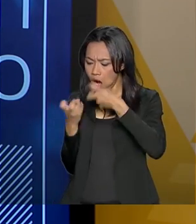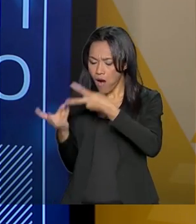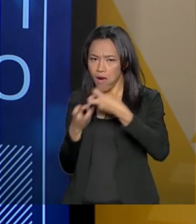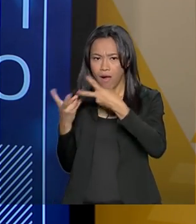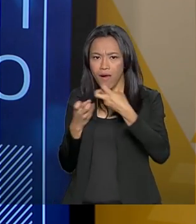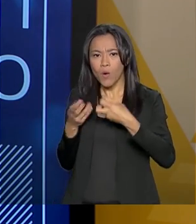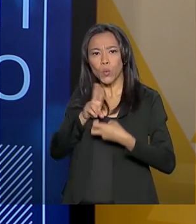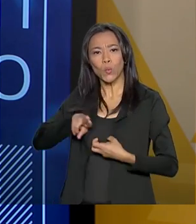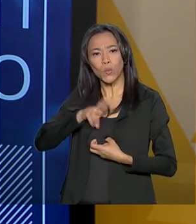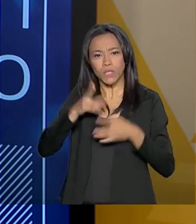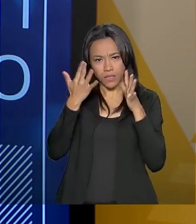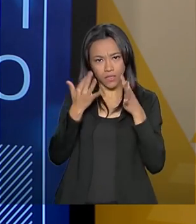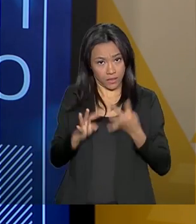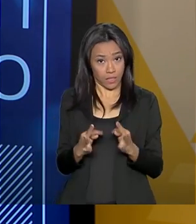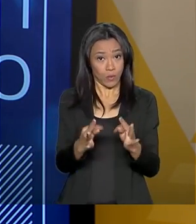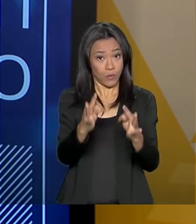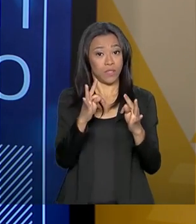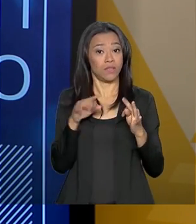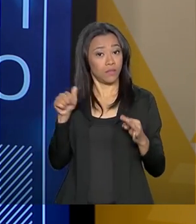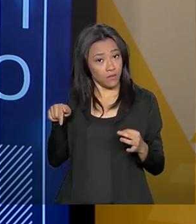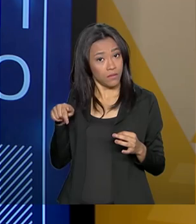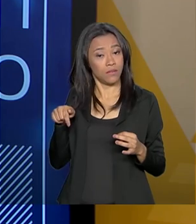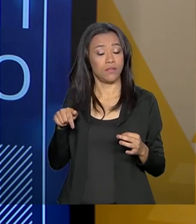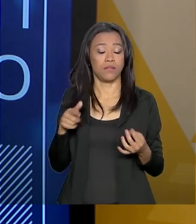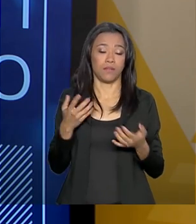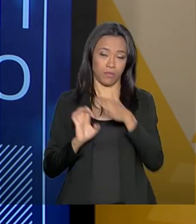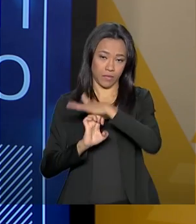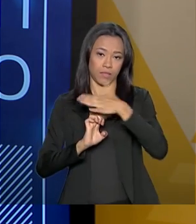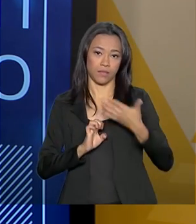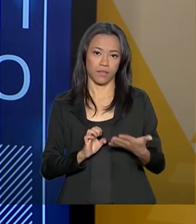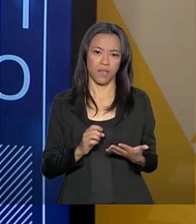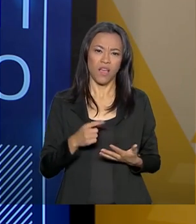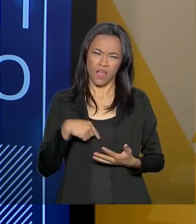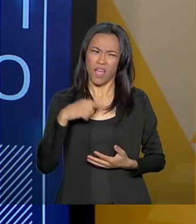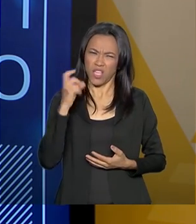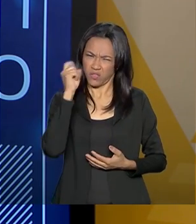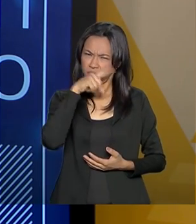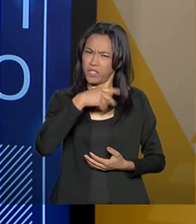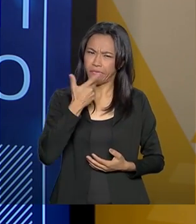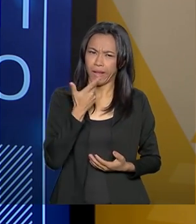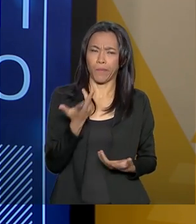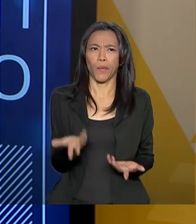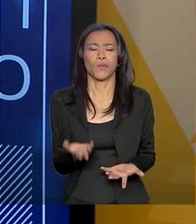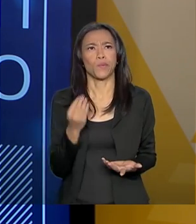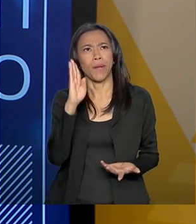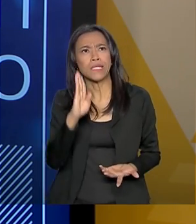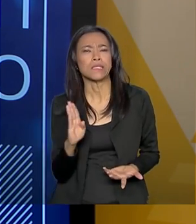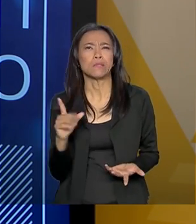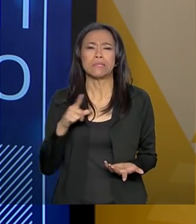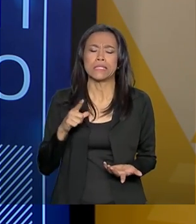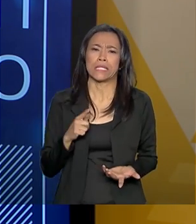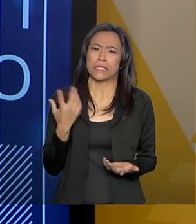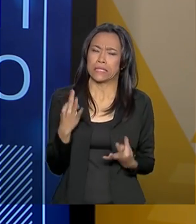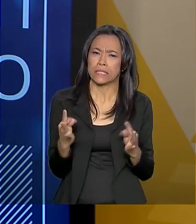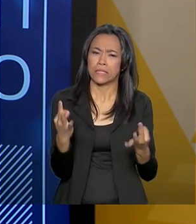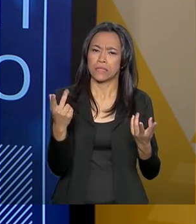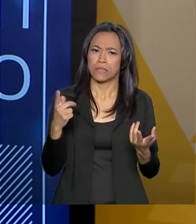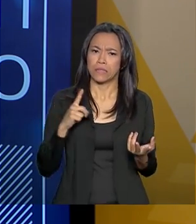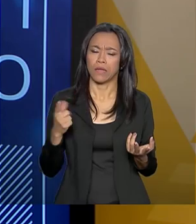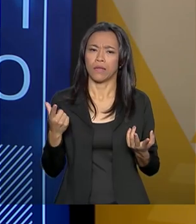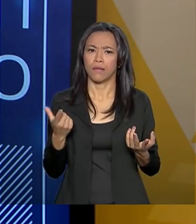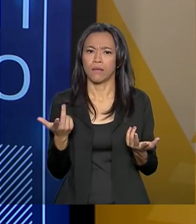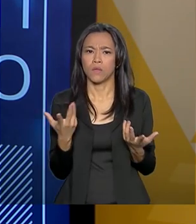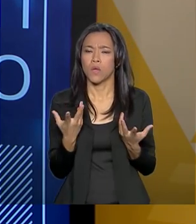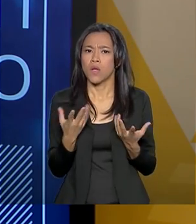Embrapa. É cruel a gente pensar que o Brasil, que tem tanta ciência, tanta tecnologia e tanta